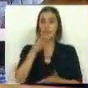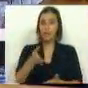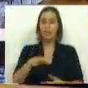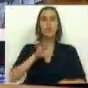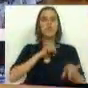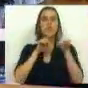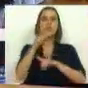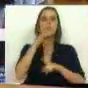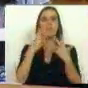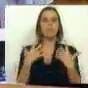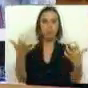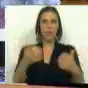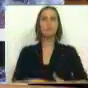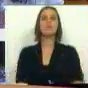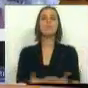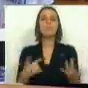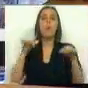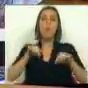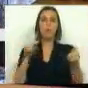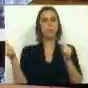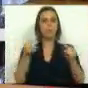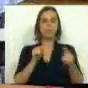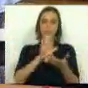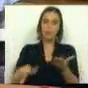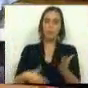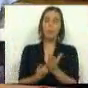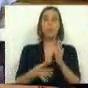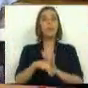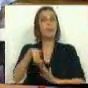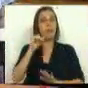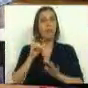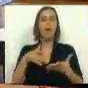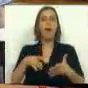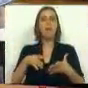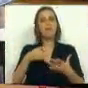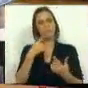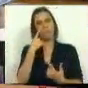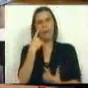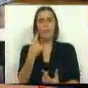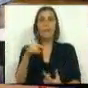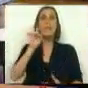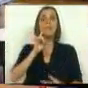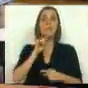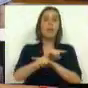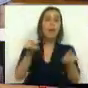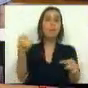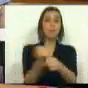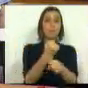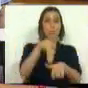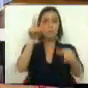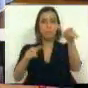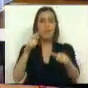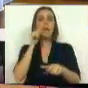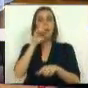Sras. e Srs. Deputados. Discutimos hoje uma proposta de lei que assume particular importância para os trabalhadores, para os